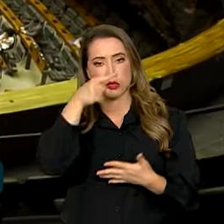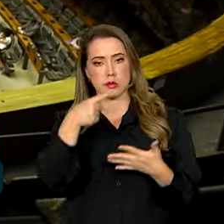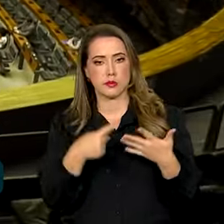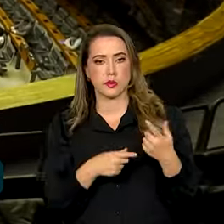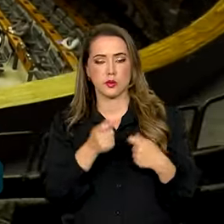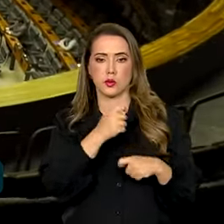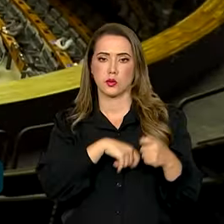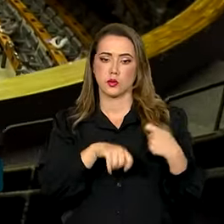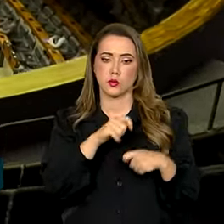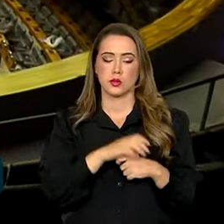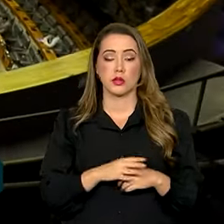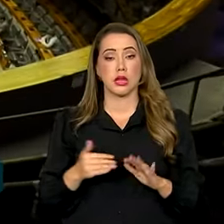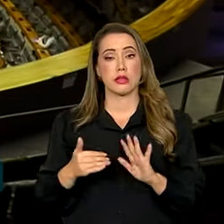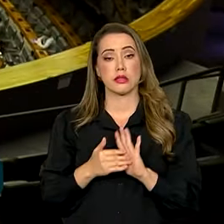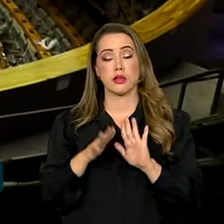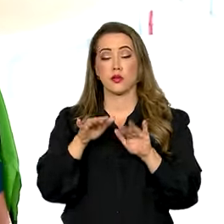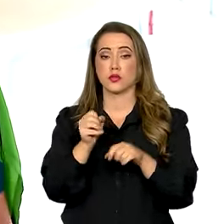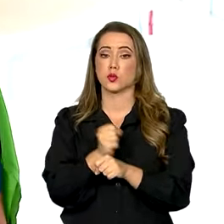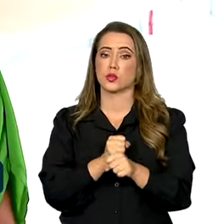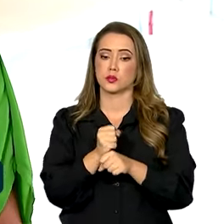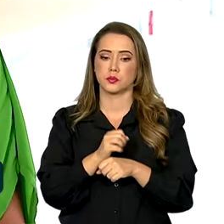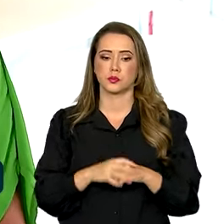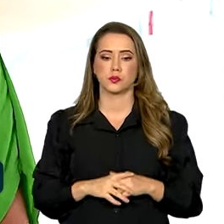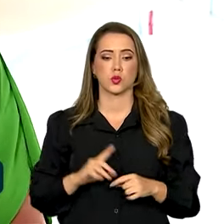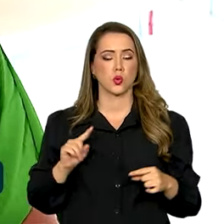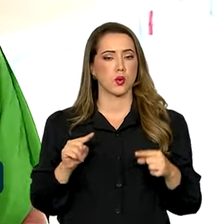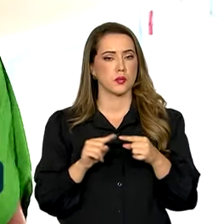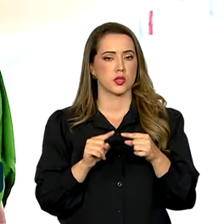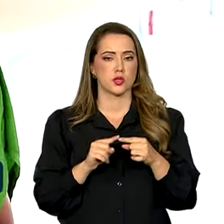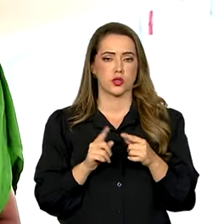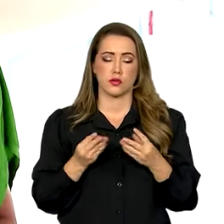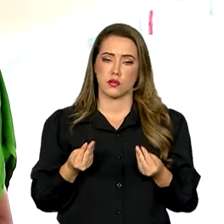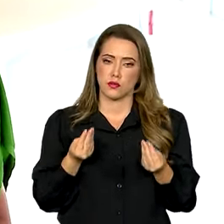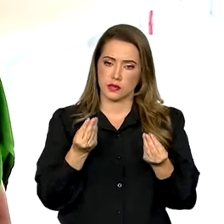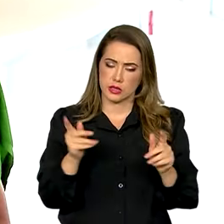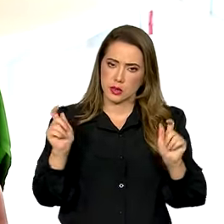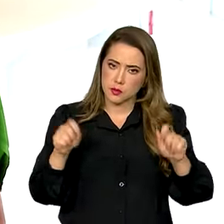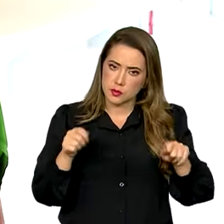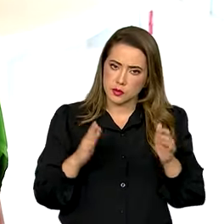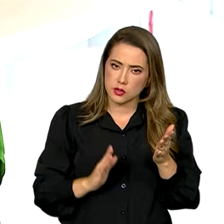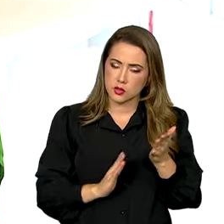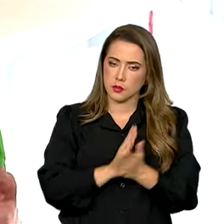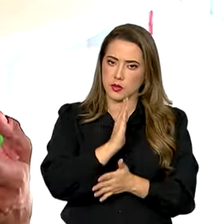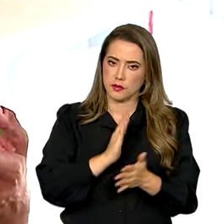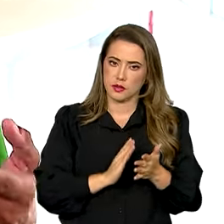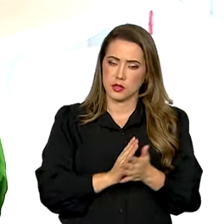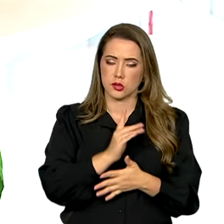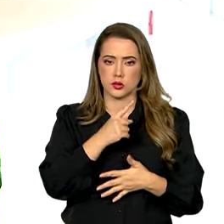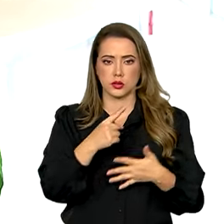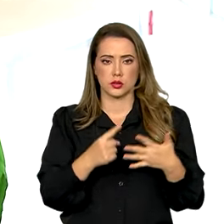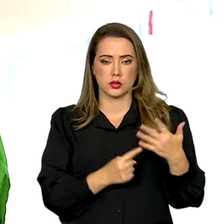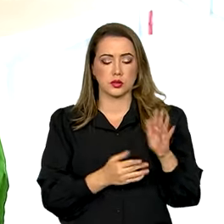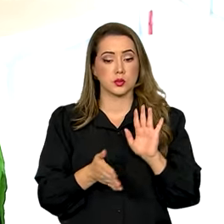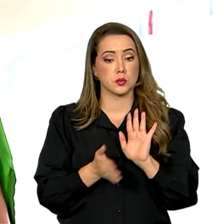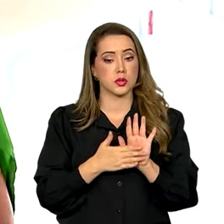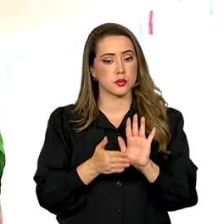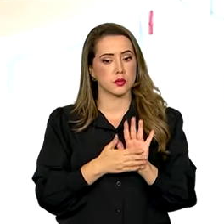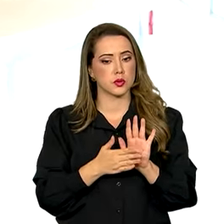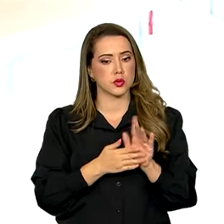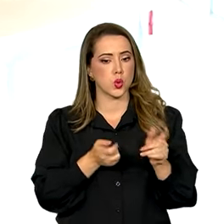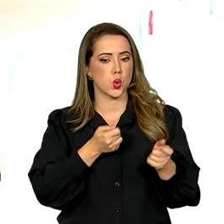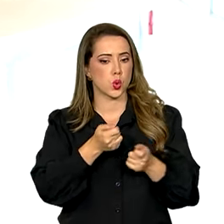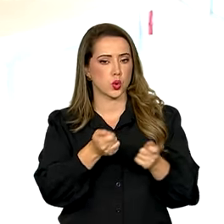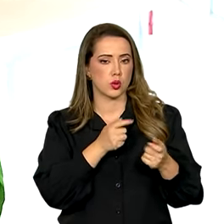econômicas até o fim do ano. O objetivo é garantir a aprovação de medidas que proporcionem o